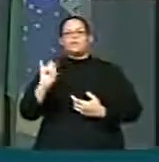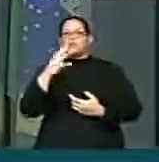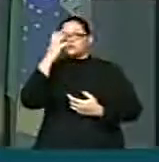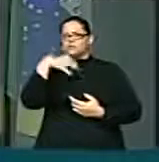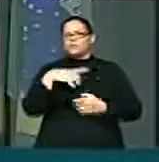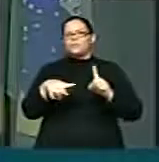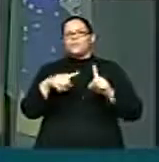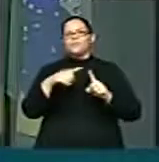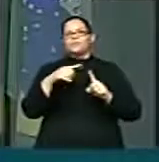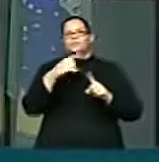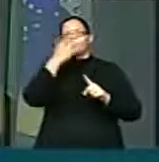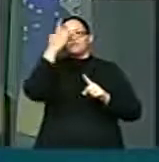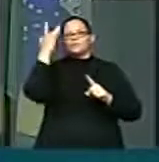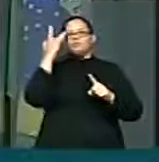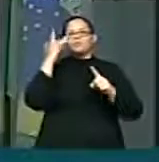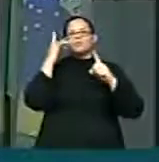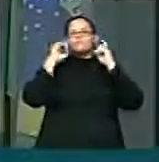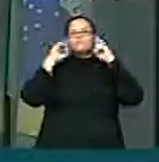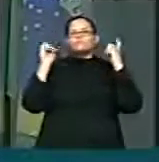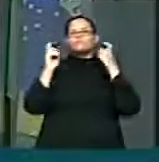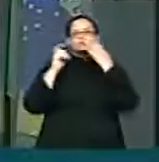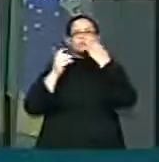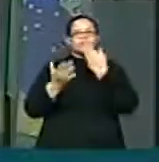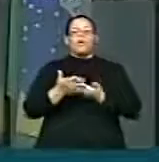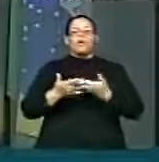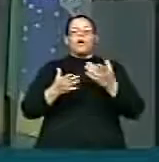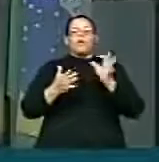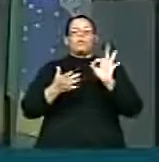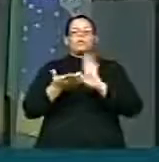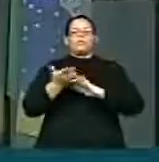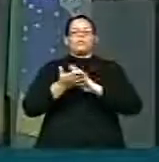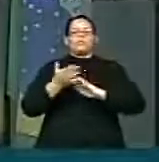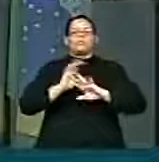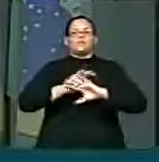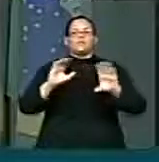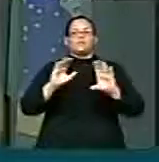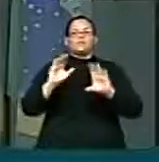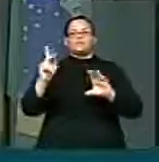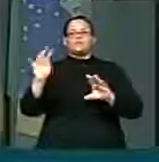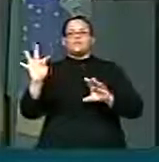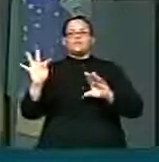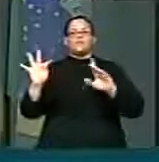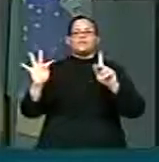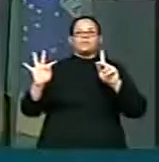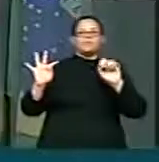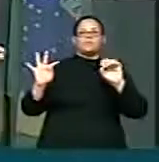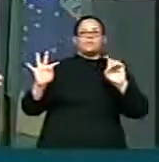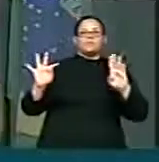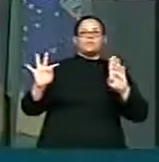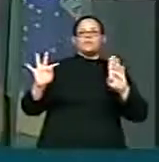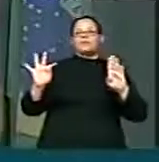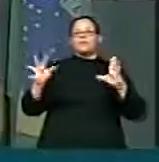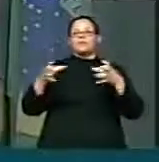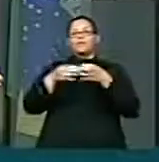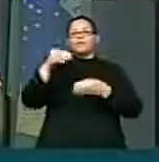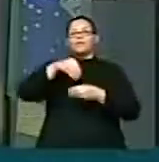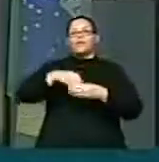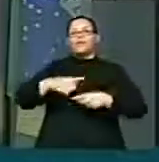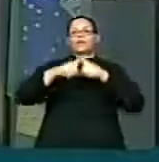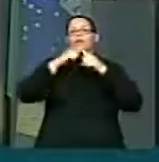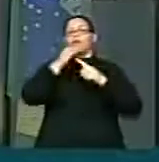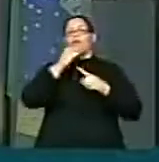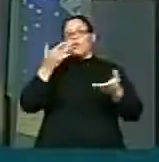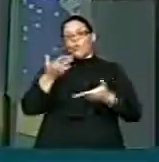vendo lá na CPMI a disputa entre PT e PSDB. E eu não sou PT nem PSDB. Veja, o